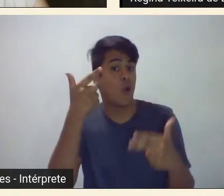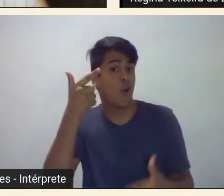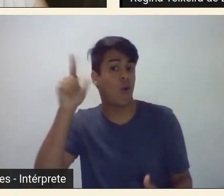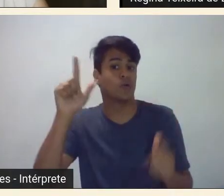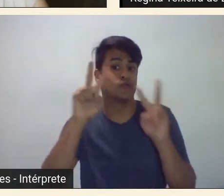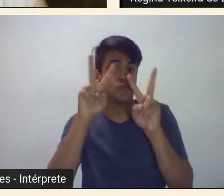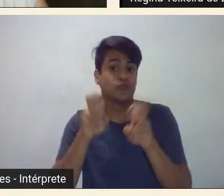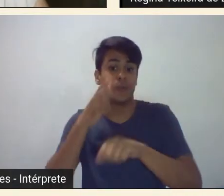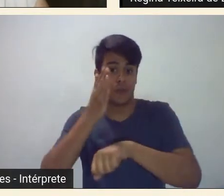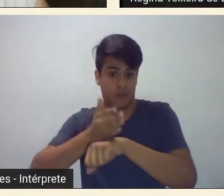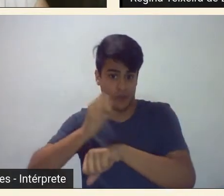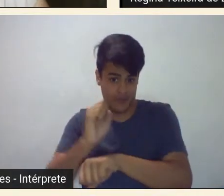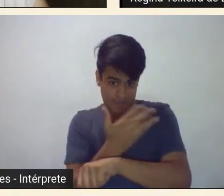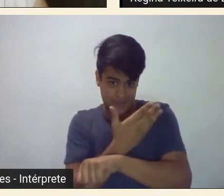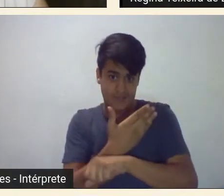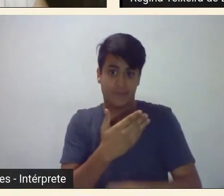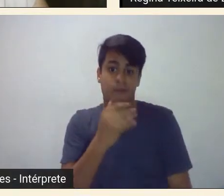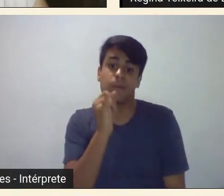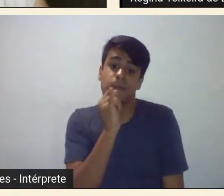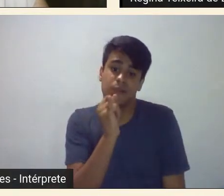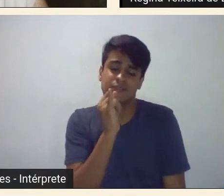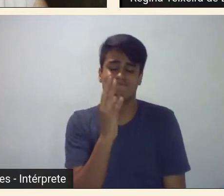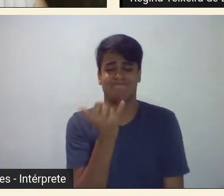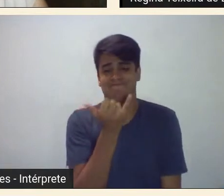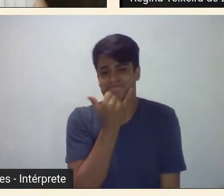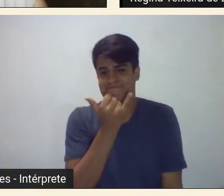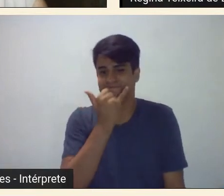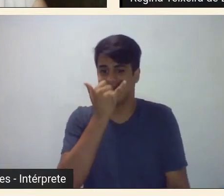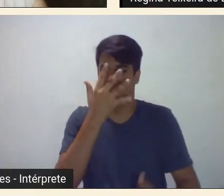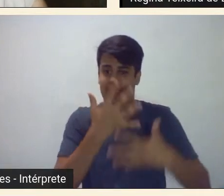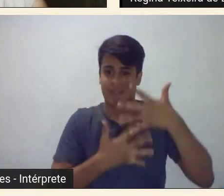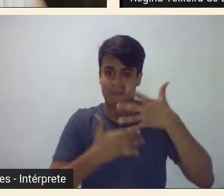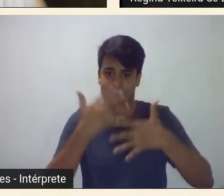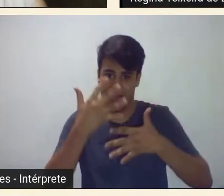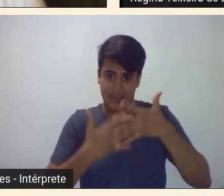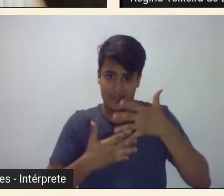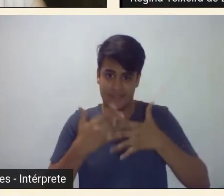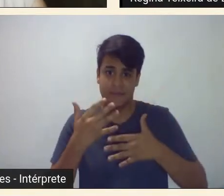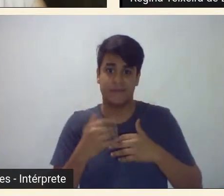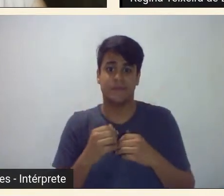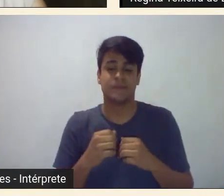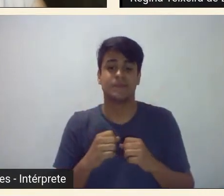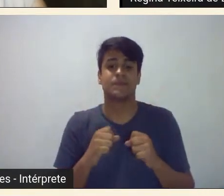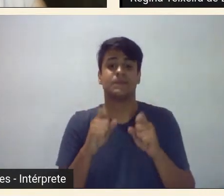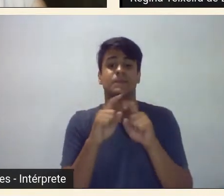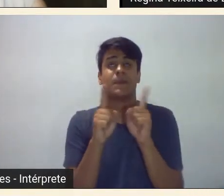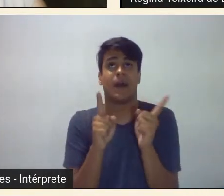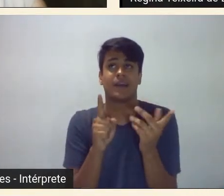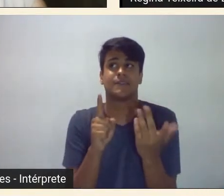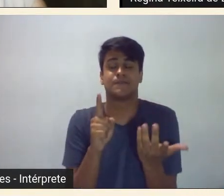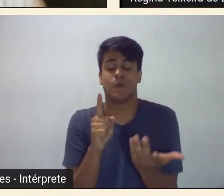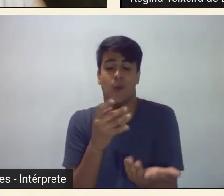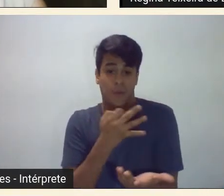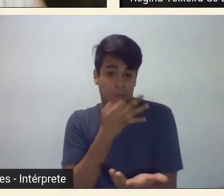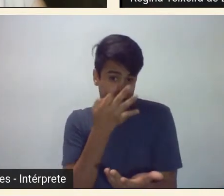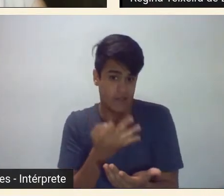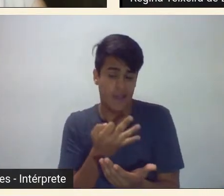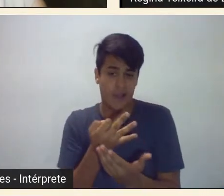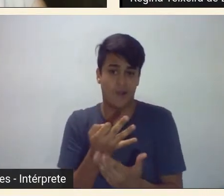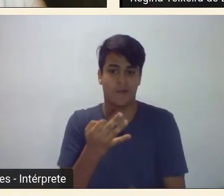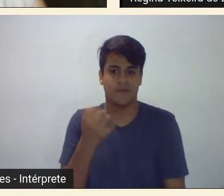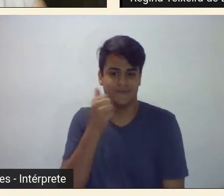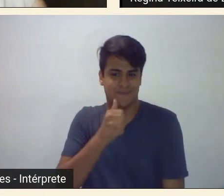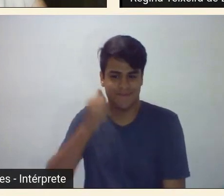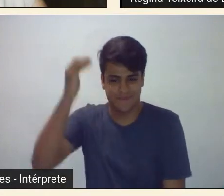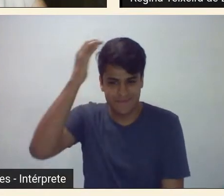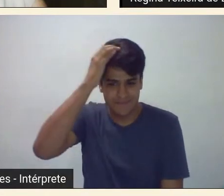modernismo eu acho por exemplo desculpa eu atrapalhar um pouquinho mas eu acho que a Anitta Malfatti